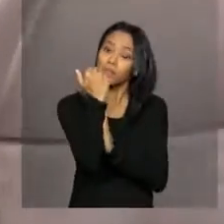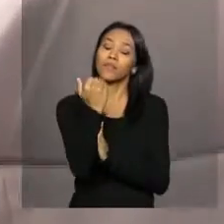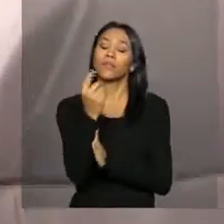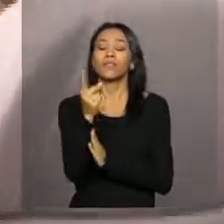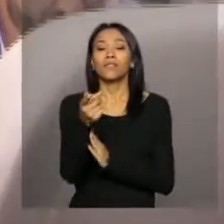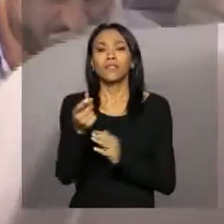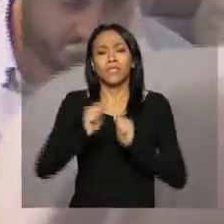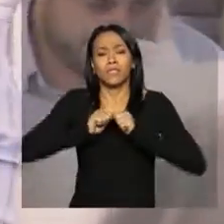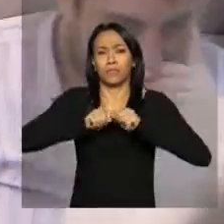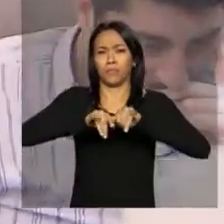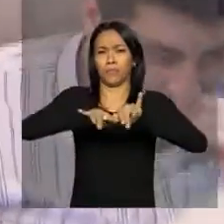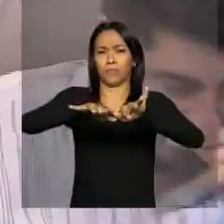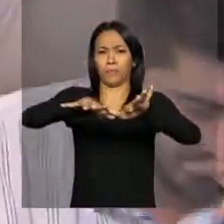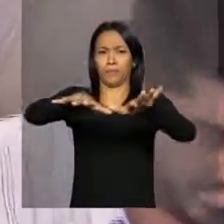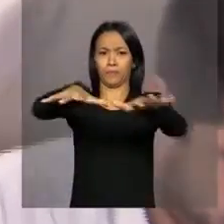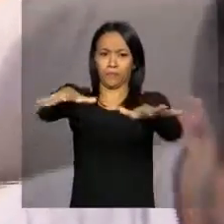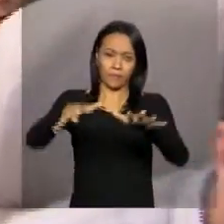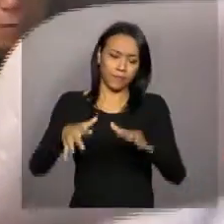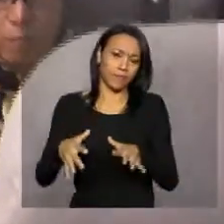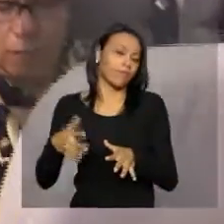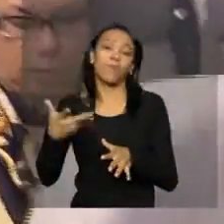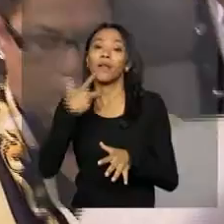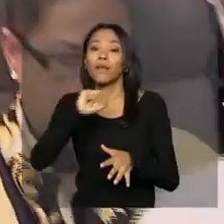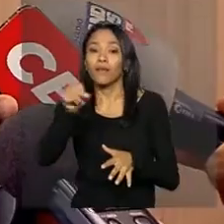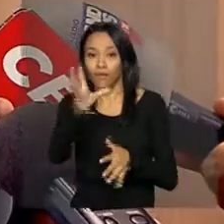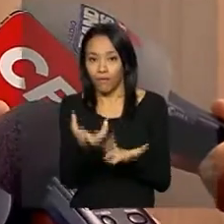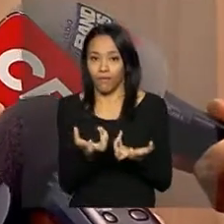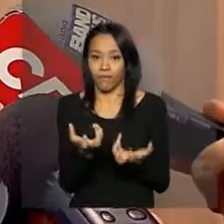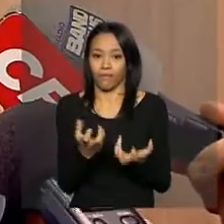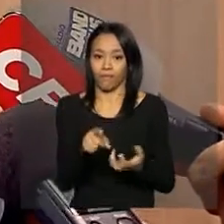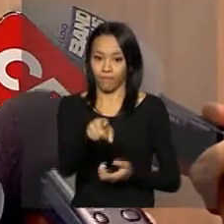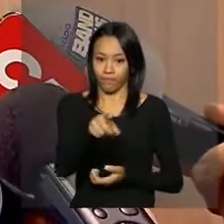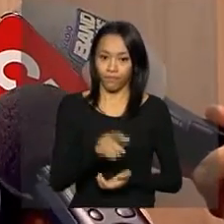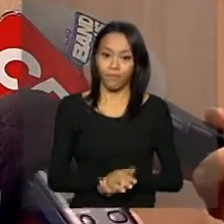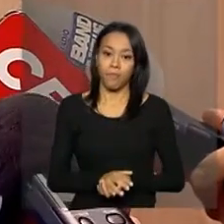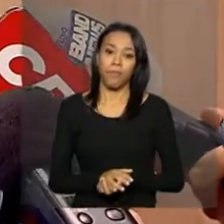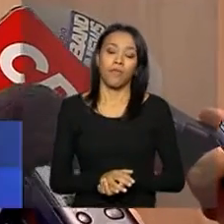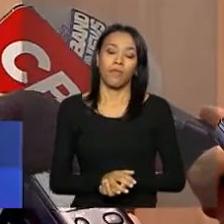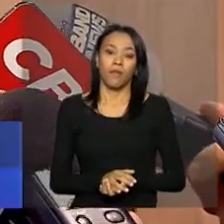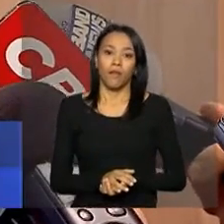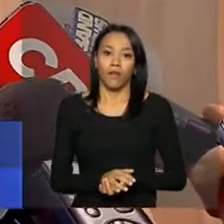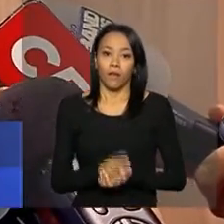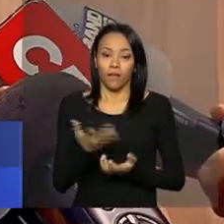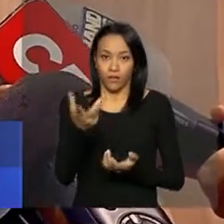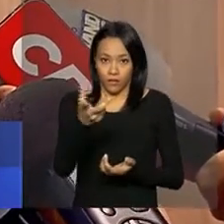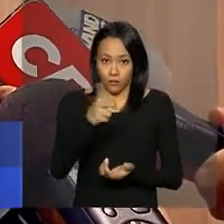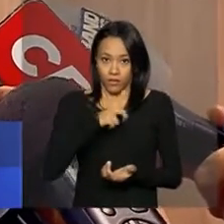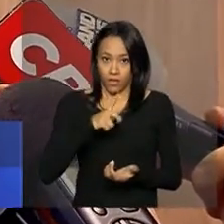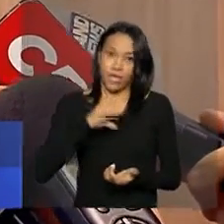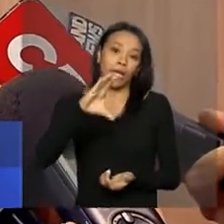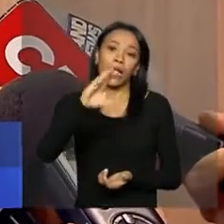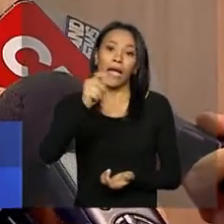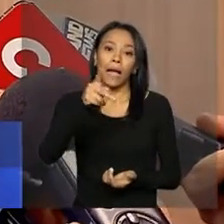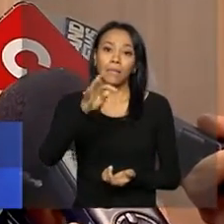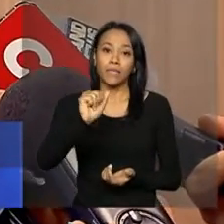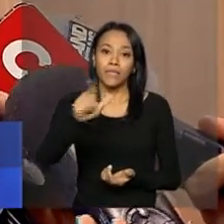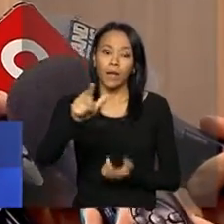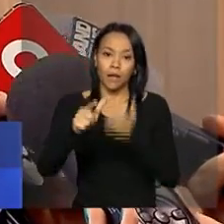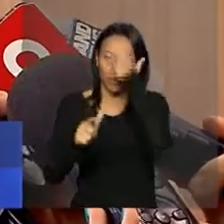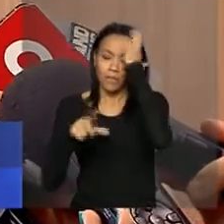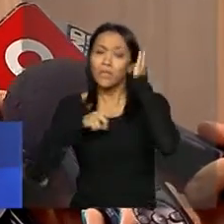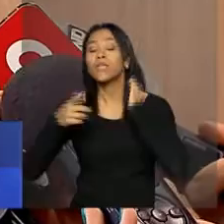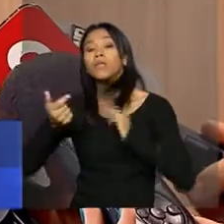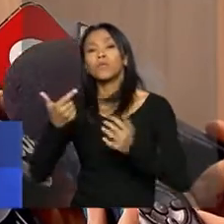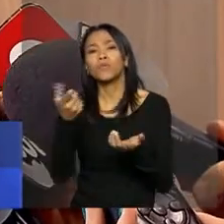e expandir as ofertas para o consumidor. É um setor muito intensivo em capital. Nós temos feito grandes